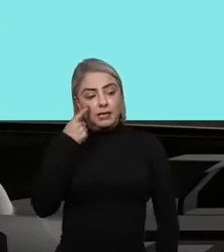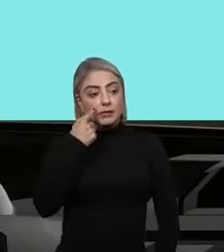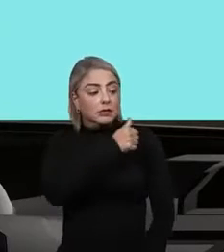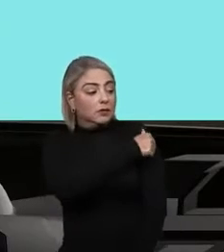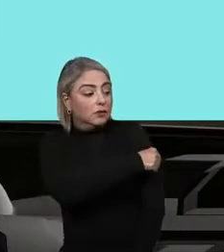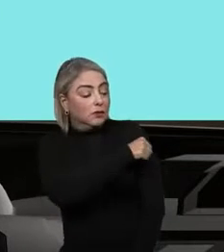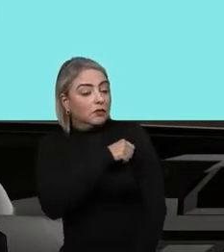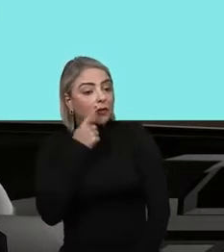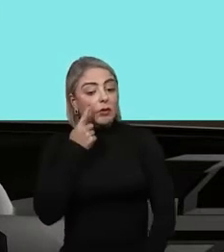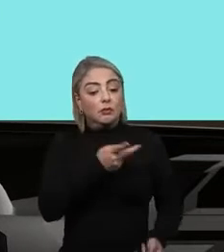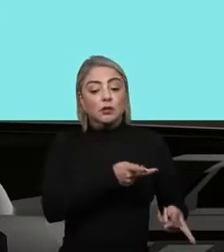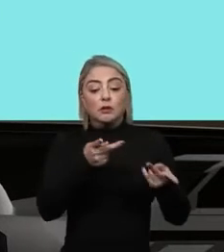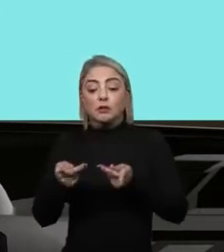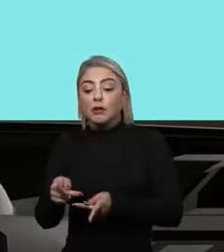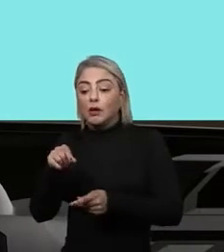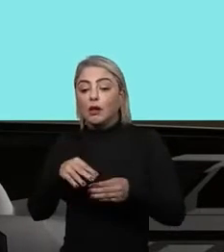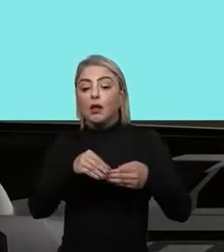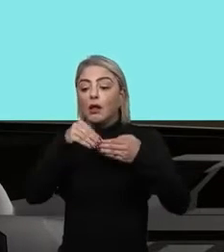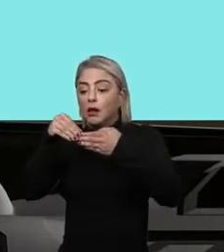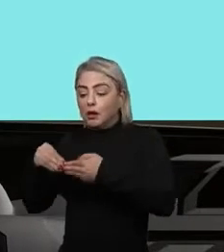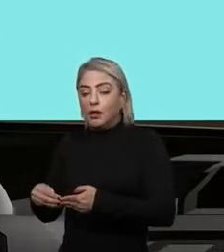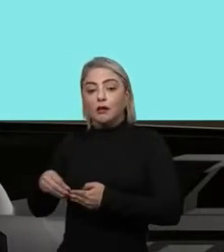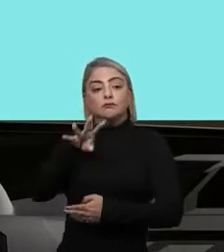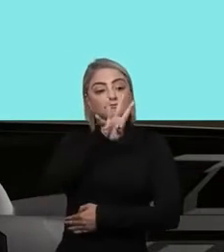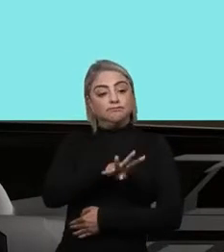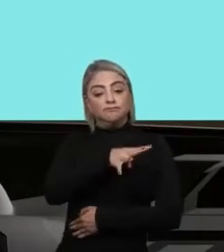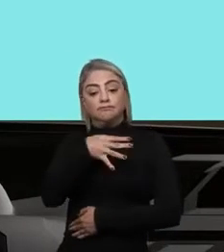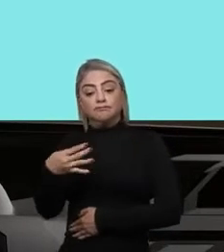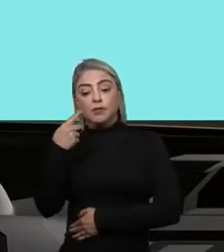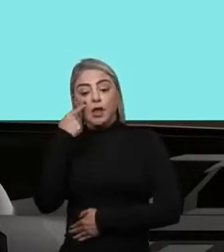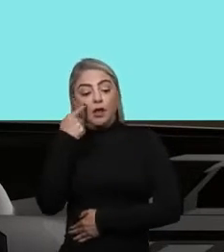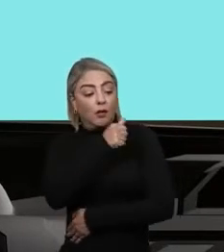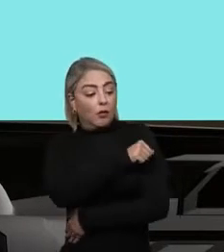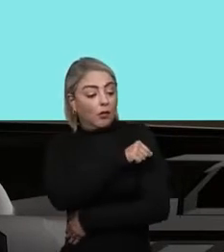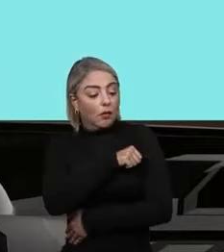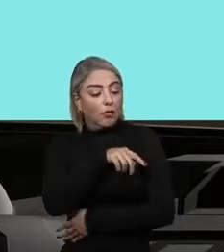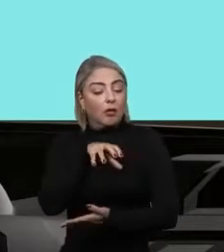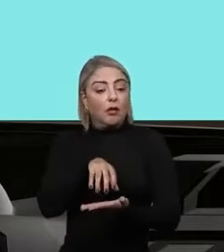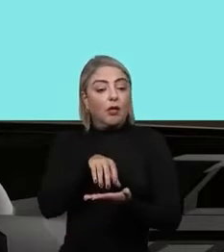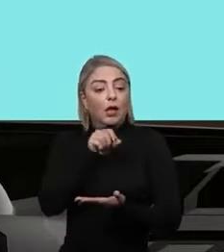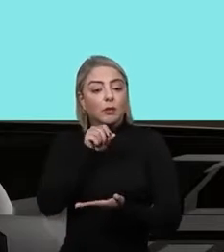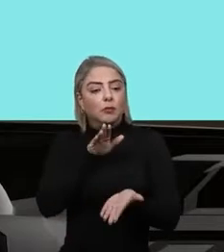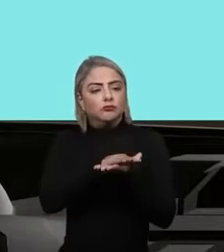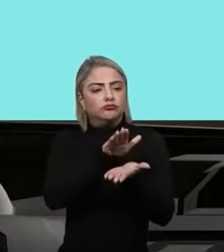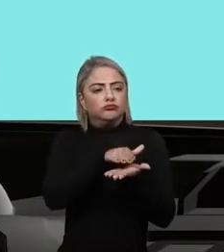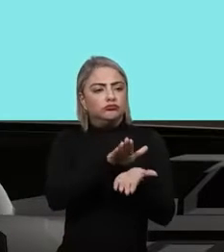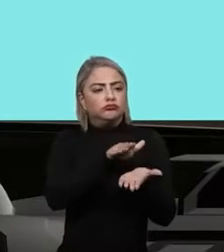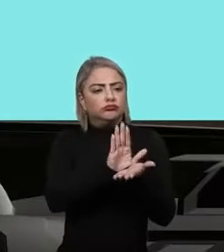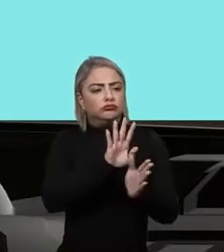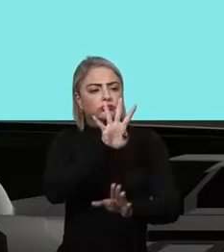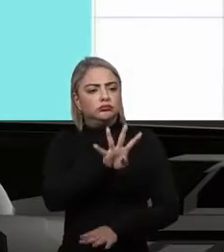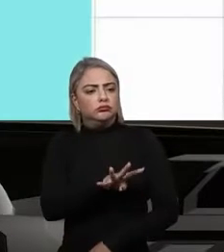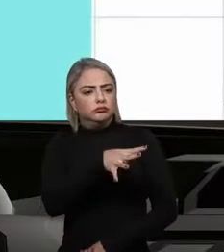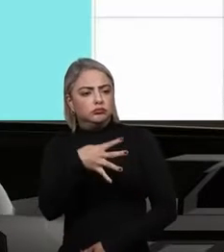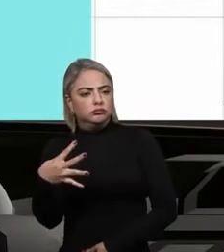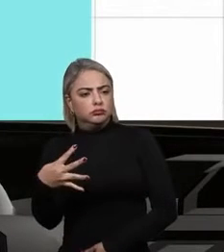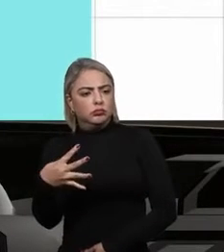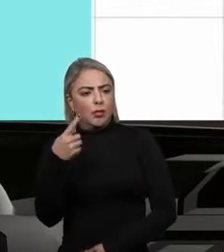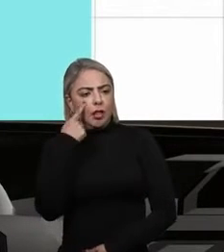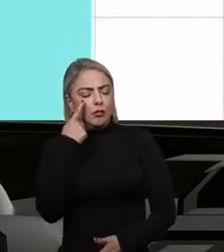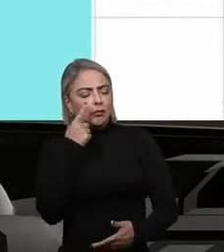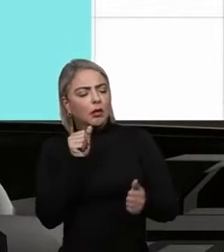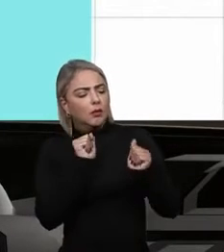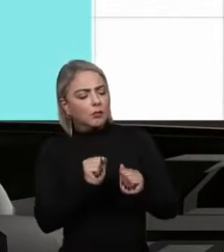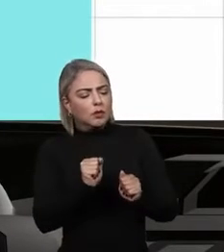unidade pessoalmente, ele vai e leva esse mapa. O enfermeiro da unidade pode imprimir esse mapa e é